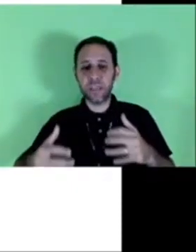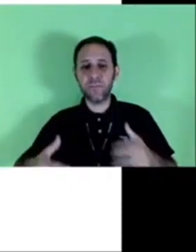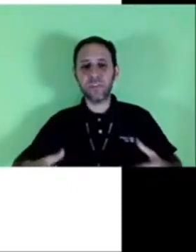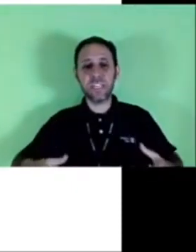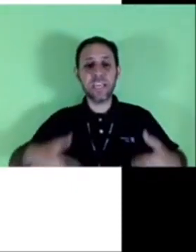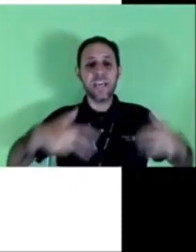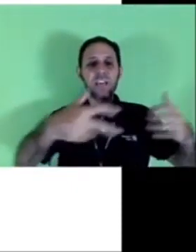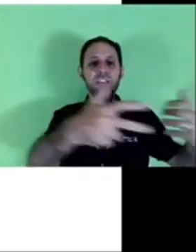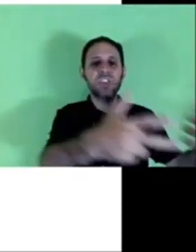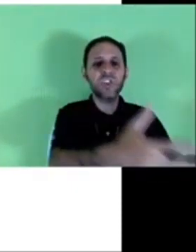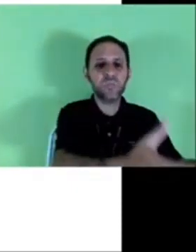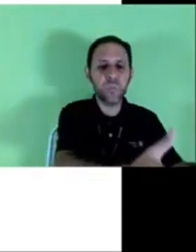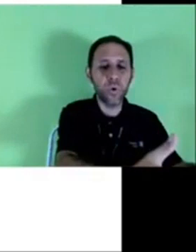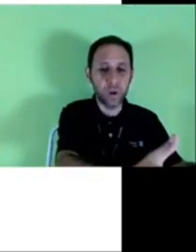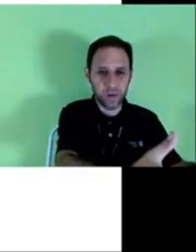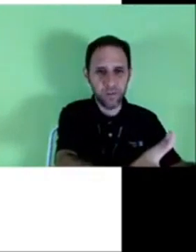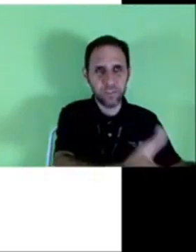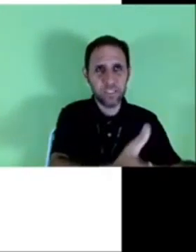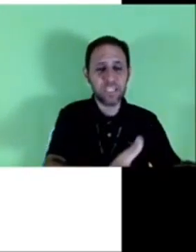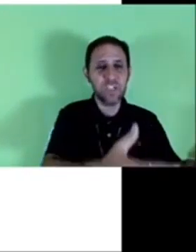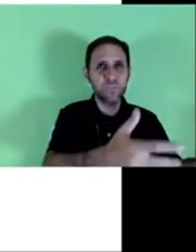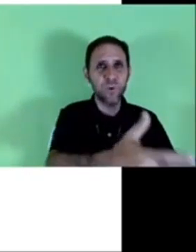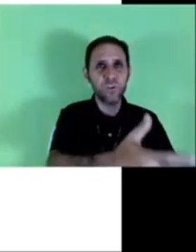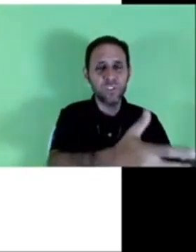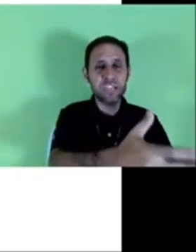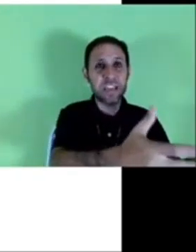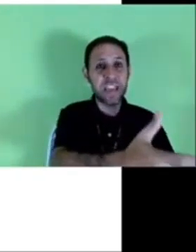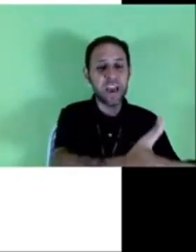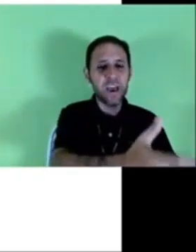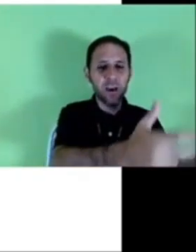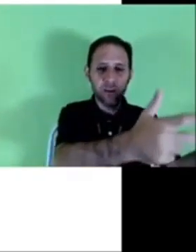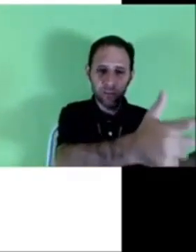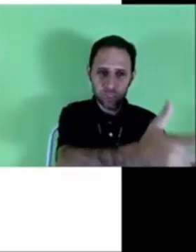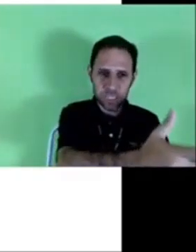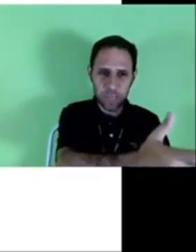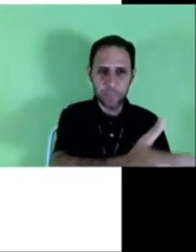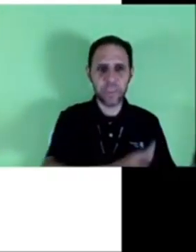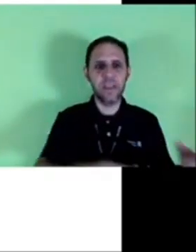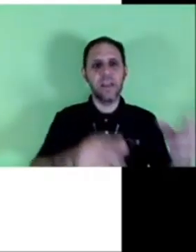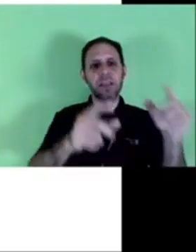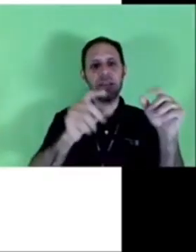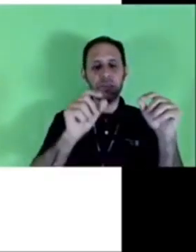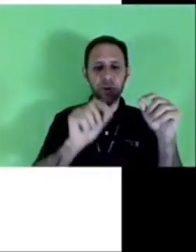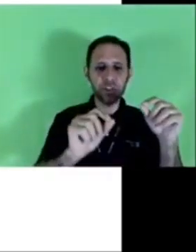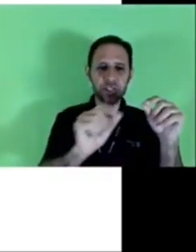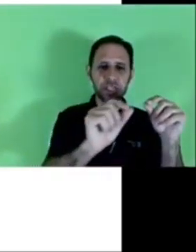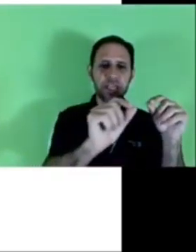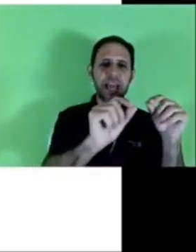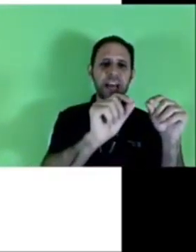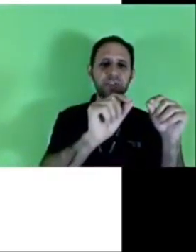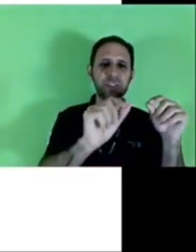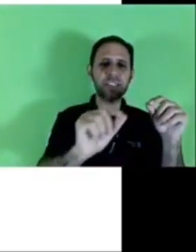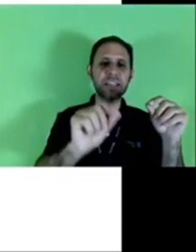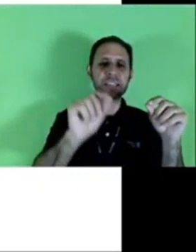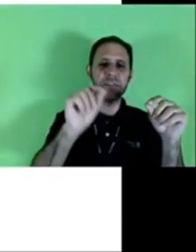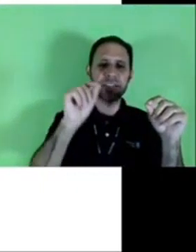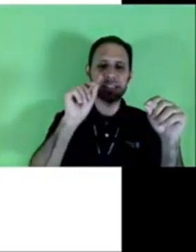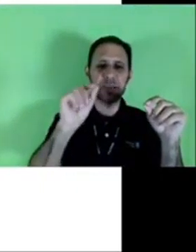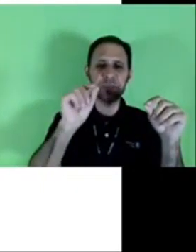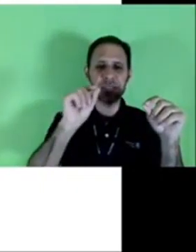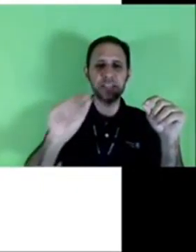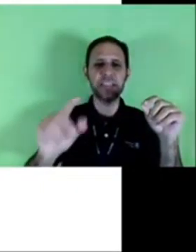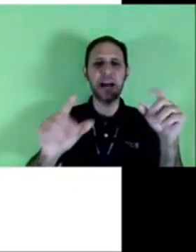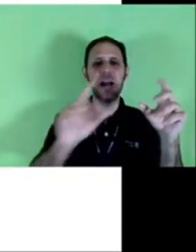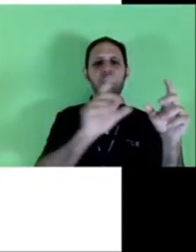requerente porque é você se expor você está se expondo dizendo quem é você depois disso você tem a solicitação